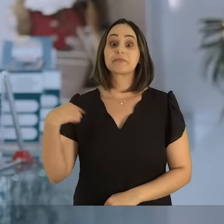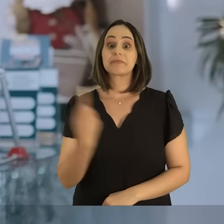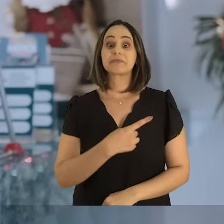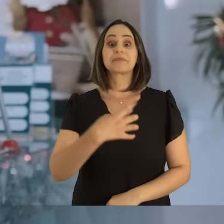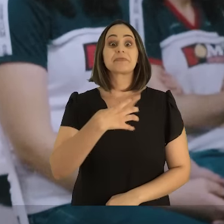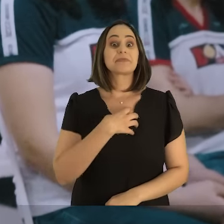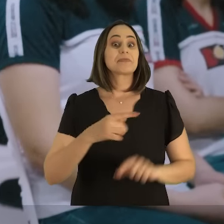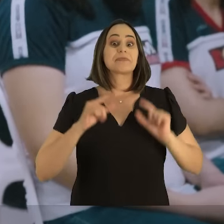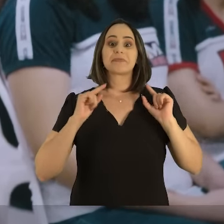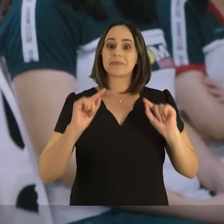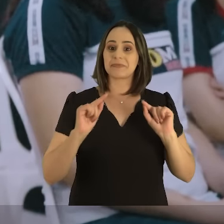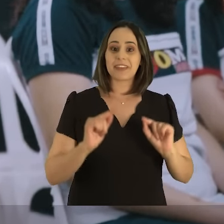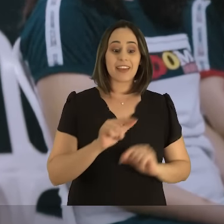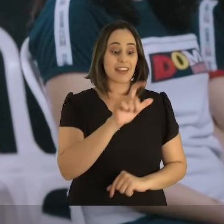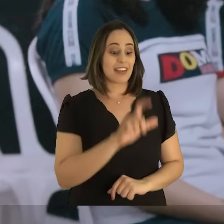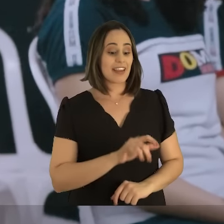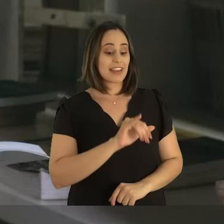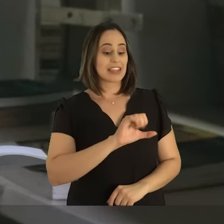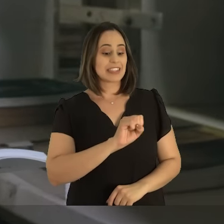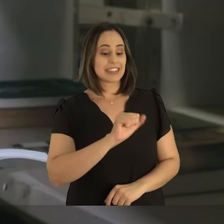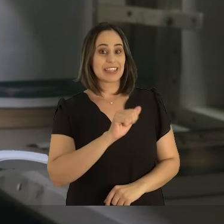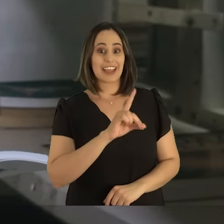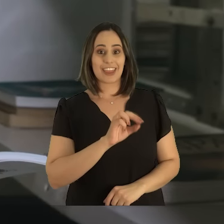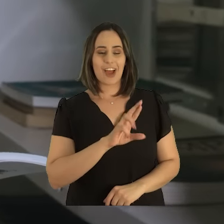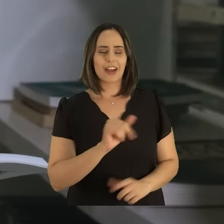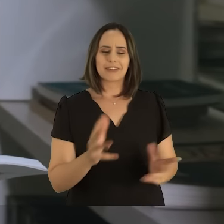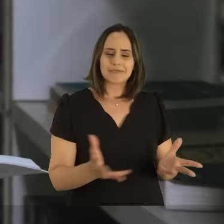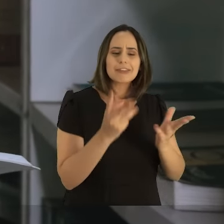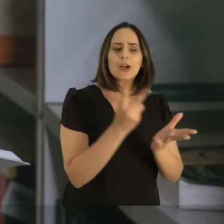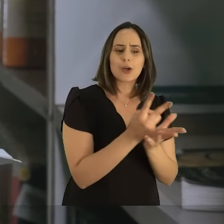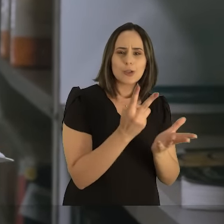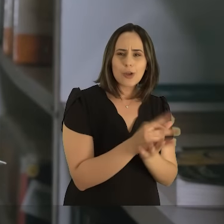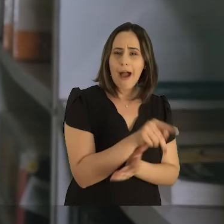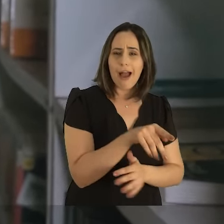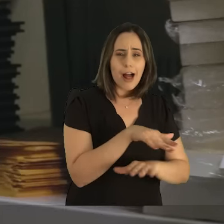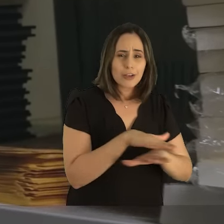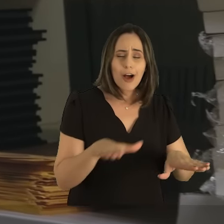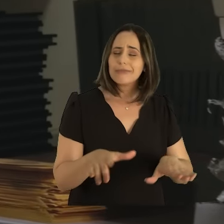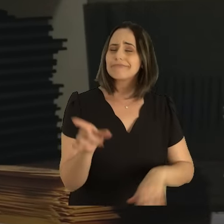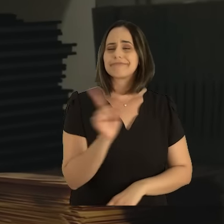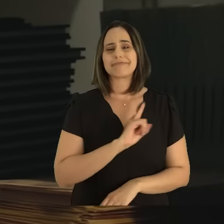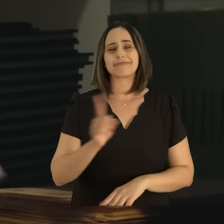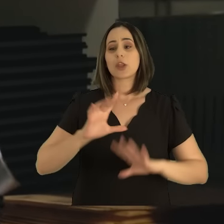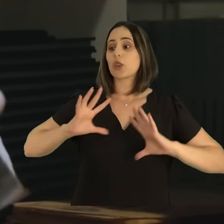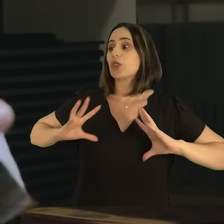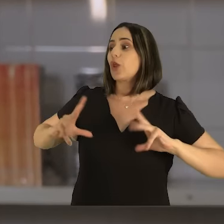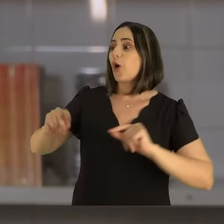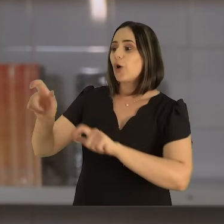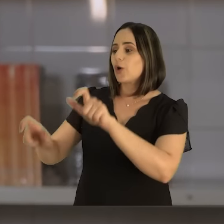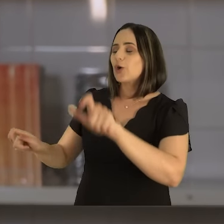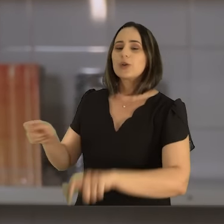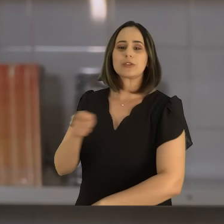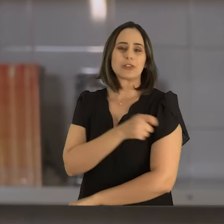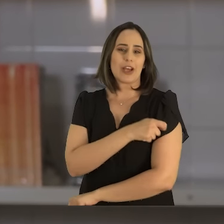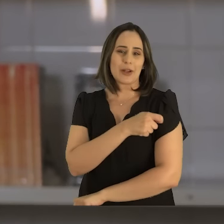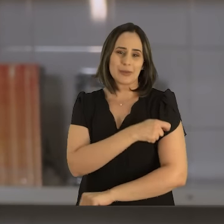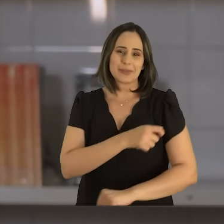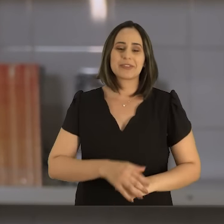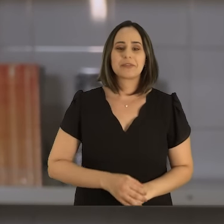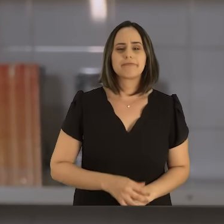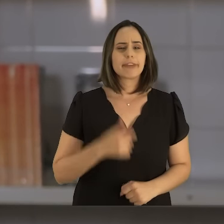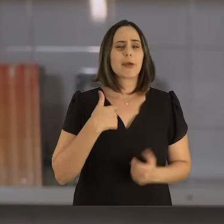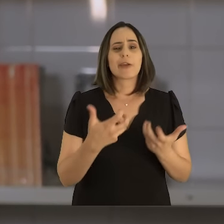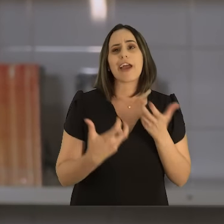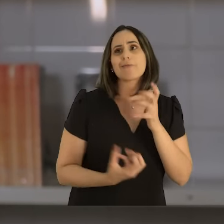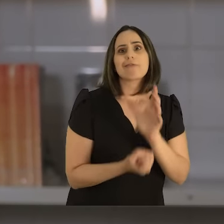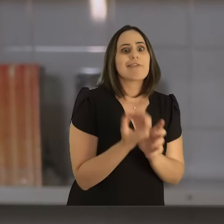sentimento é de continuar incentivando não só a Isadora, mas todas as crianças, todos os alunos que façam. Eu quero criar, eu quero criar